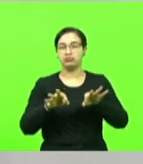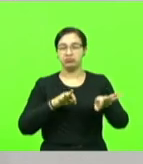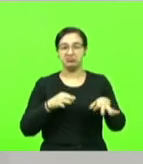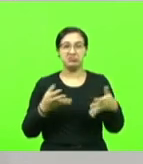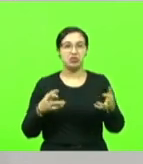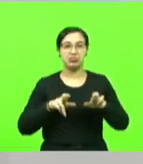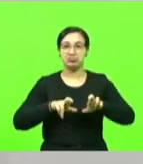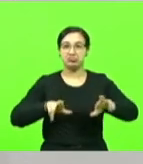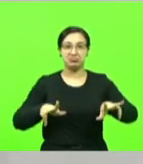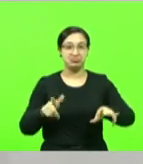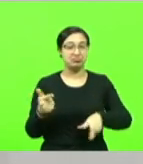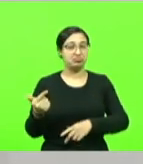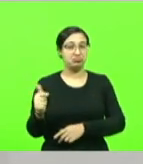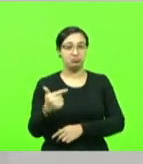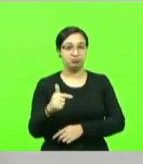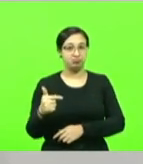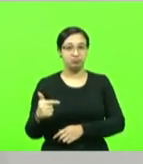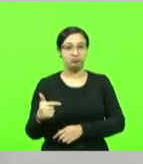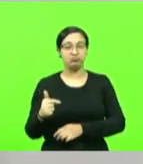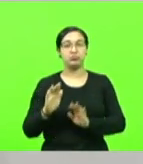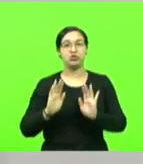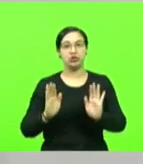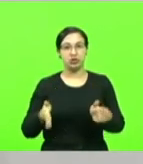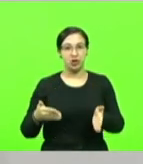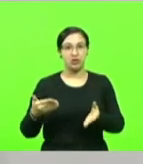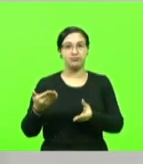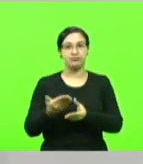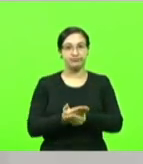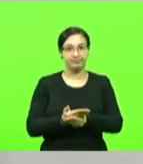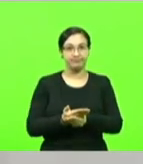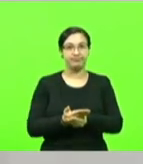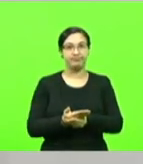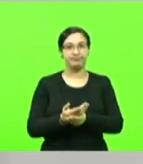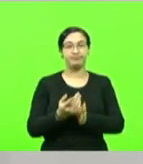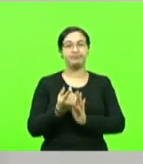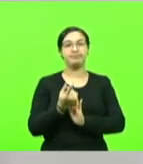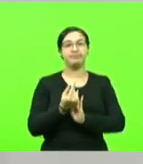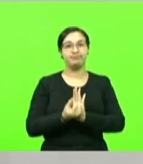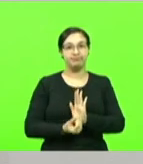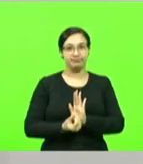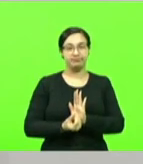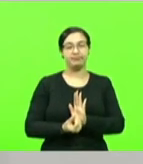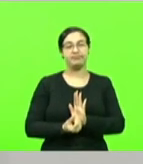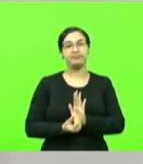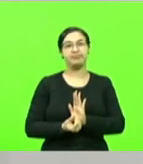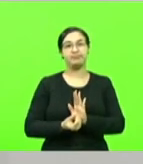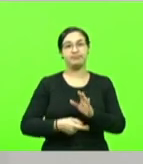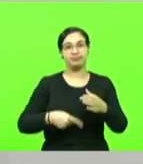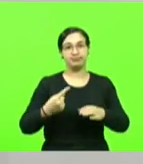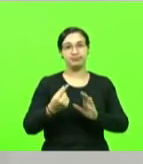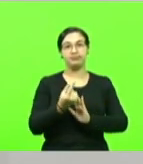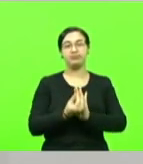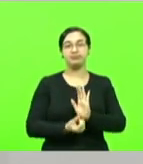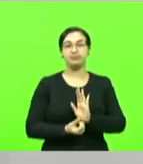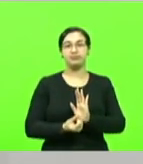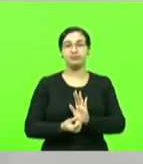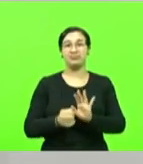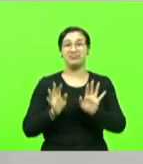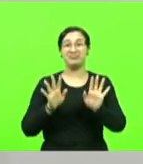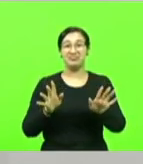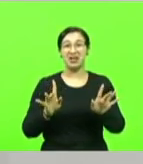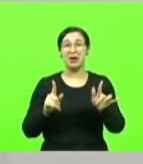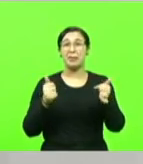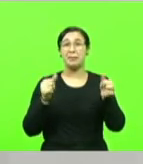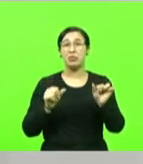alguma. Foi protocolada nas finanças. E o pior, o pior são as mentiras